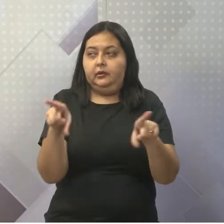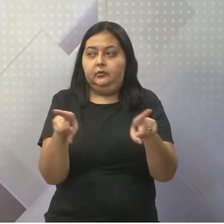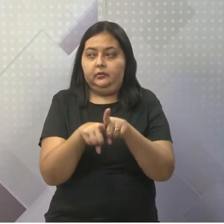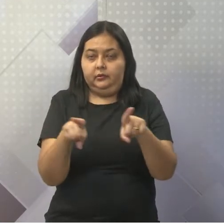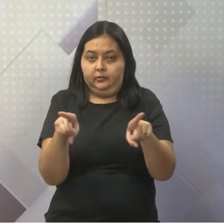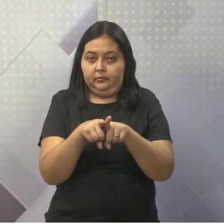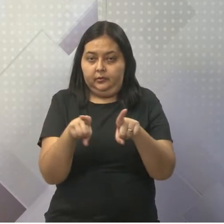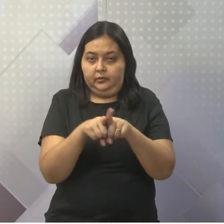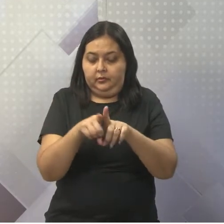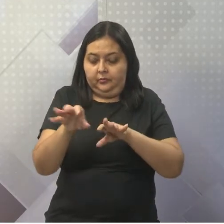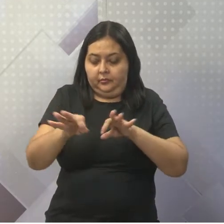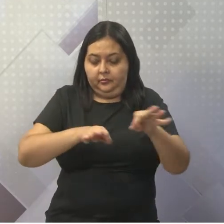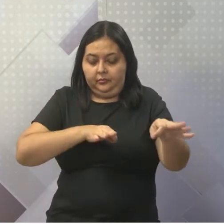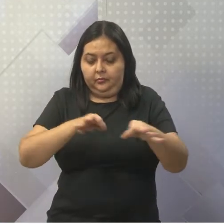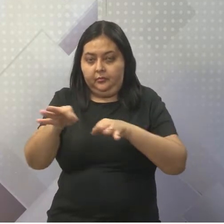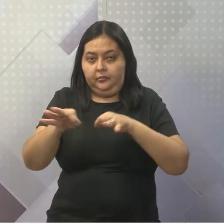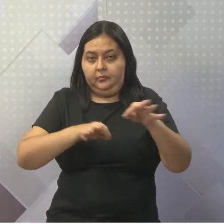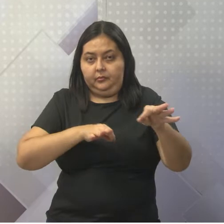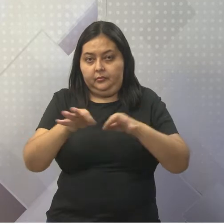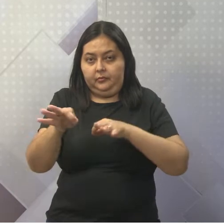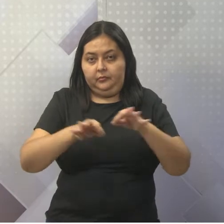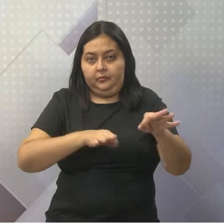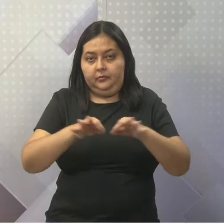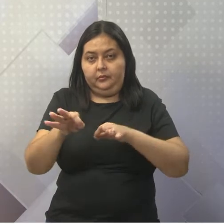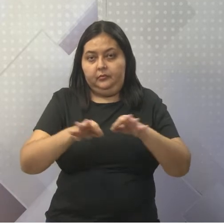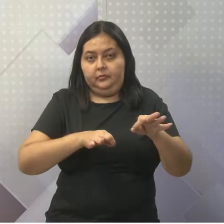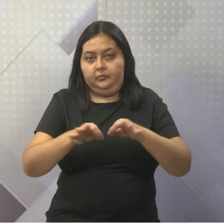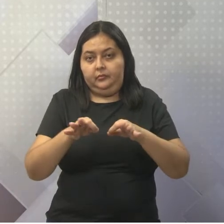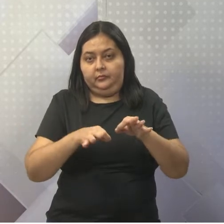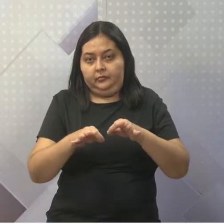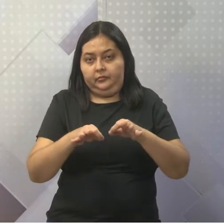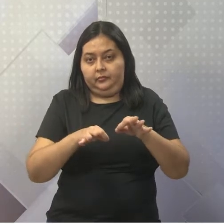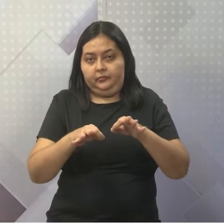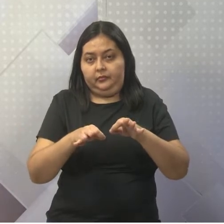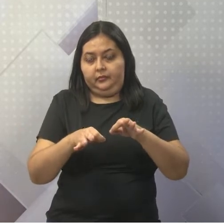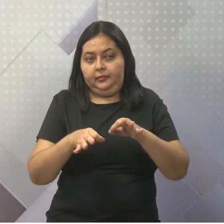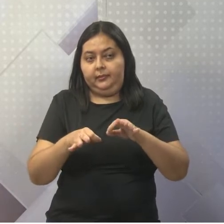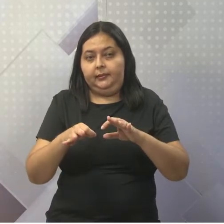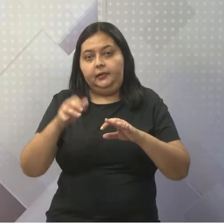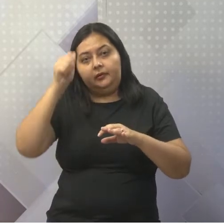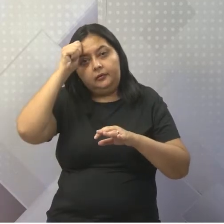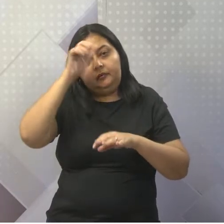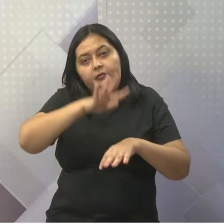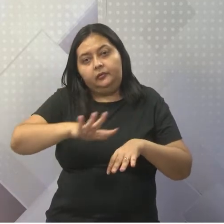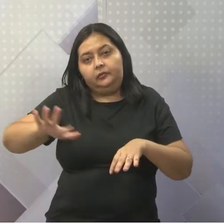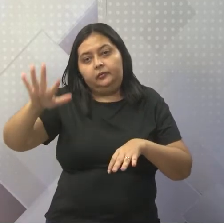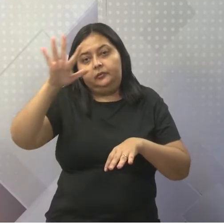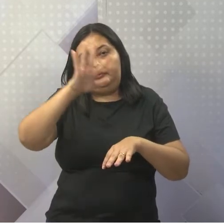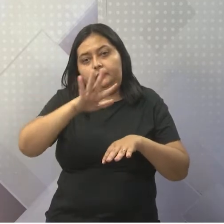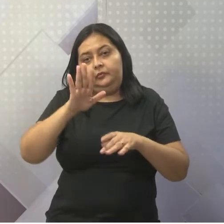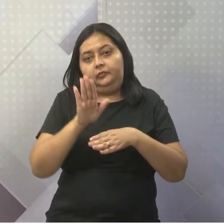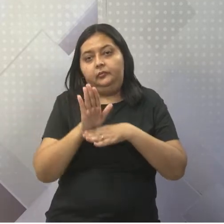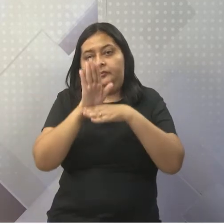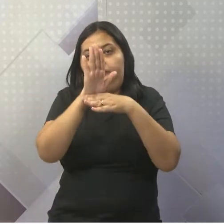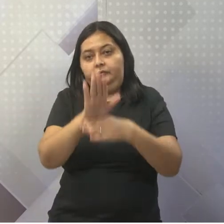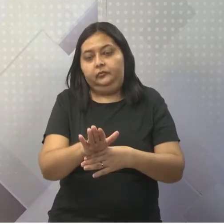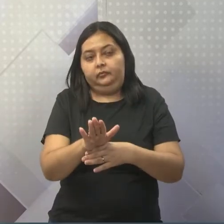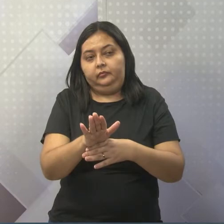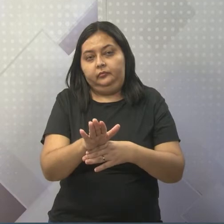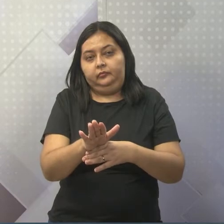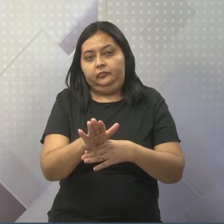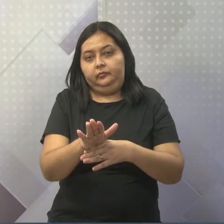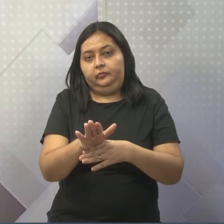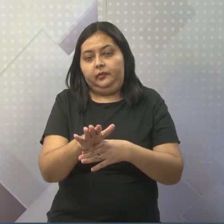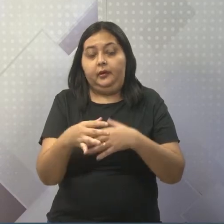começaram a se organizar para promover o reordenamento dessas fronteiras, mas sem interferir nas fronteiras dos estados vizinhos.